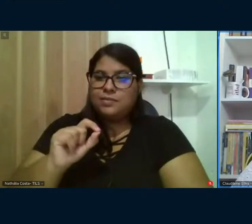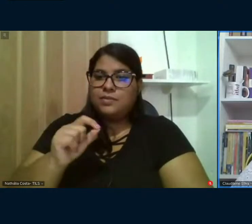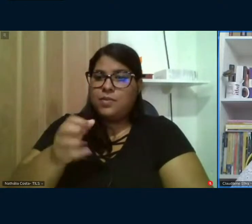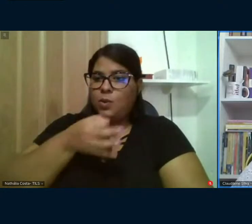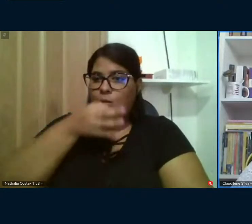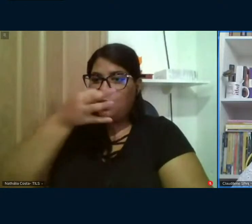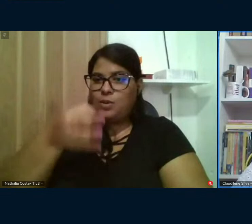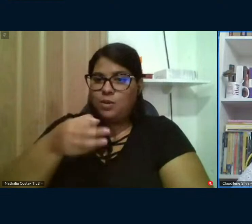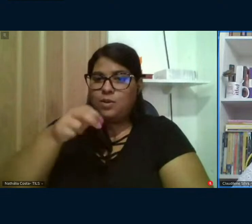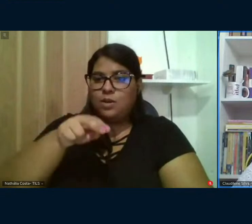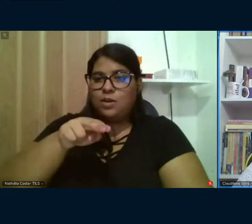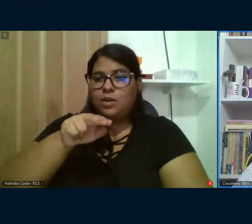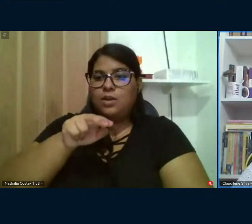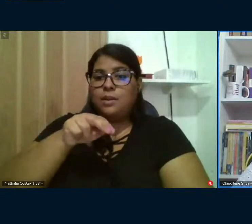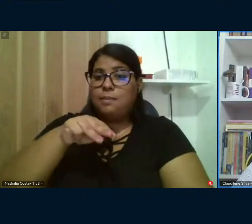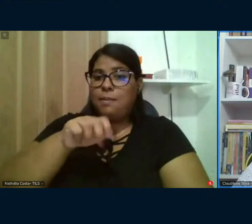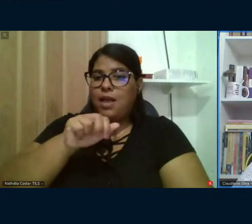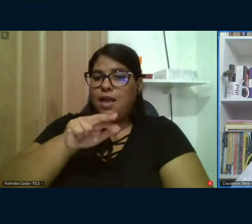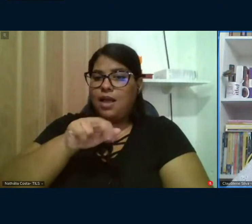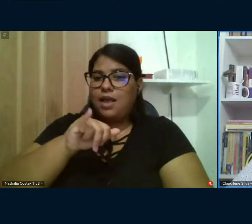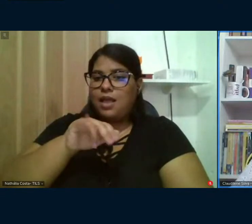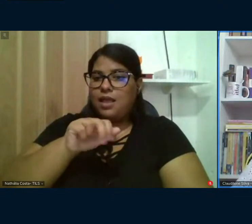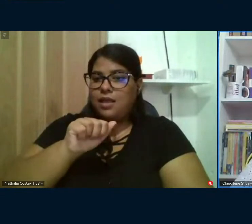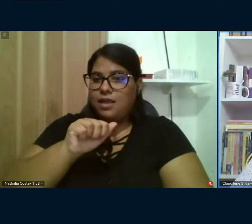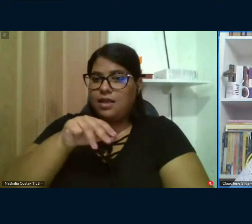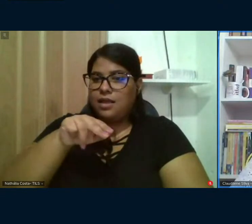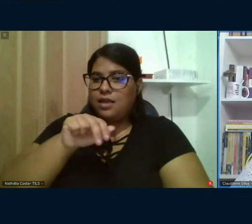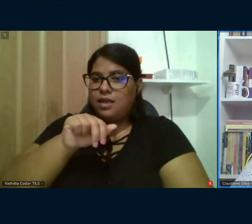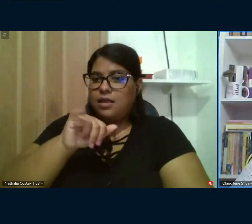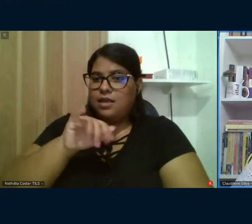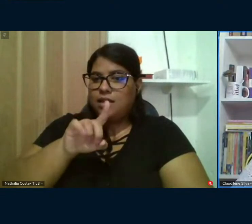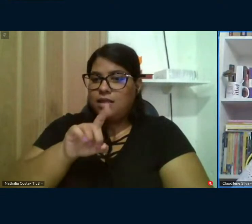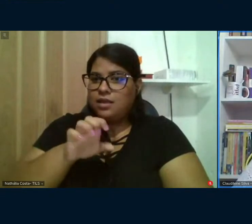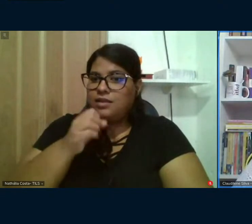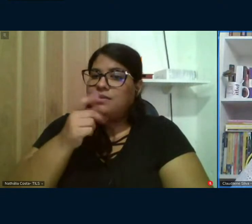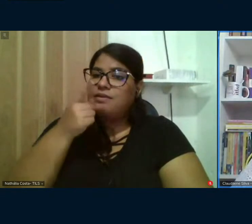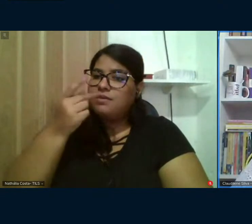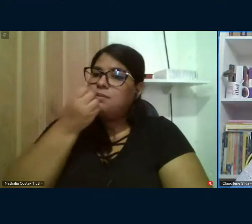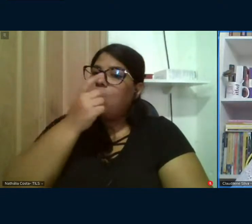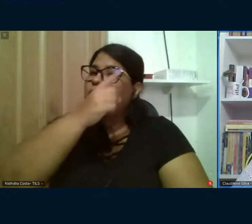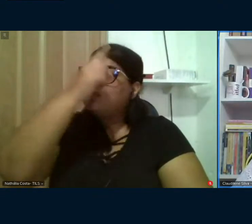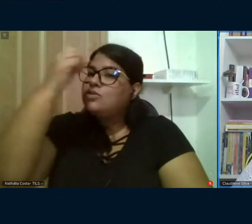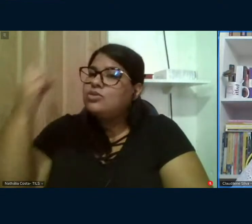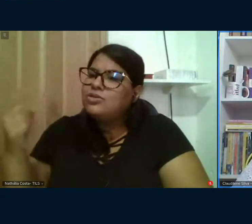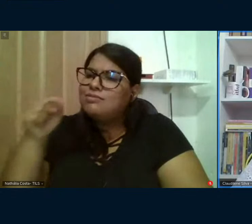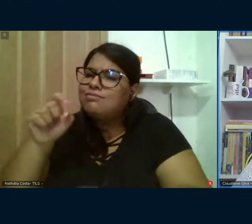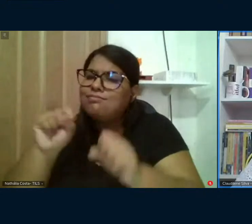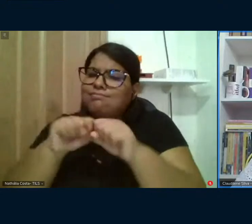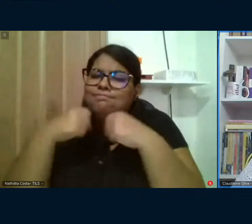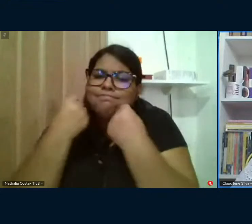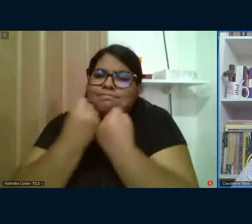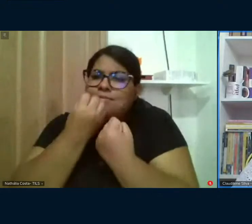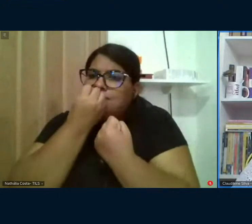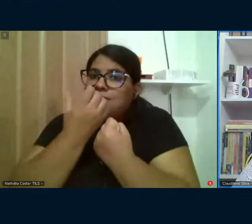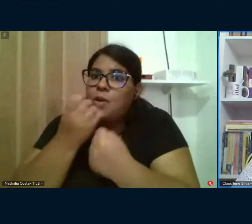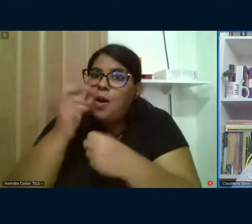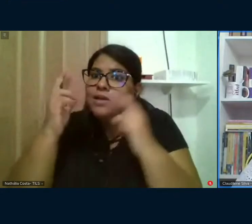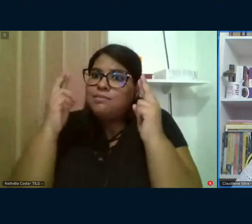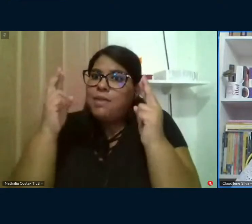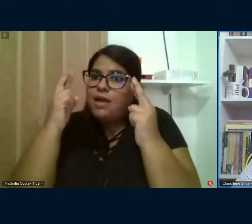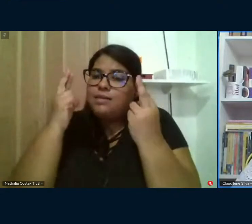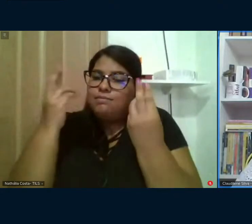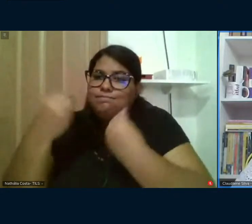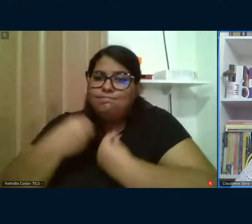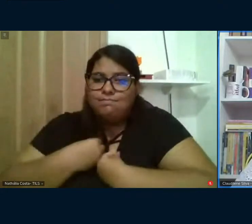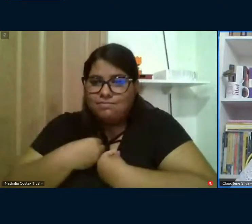comentário de Maria Naide dos Santos, que diz bom dia, esse seminário fez uma bela semeadura de esperança que